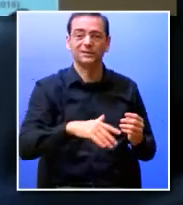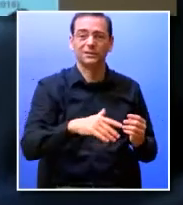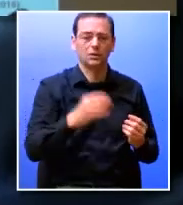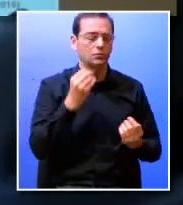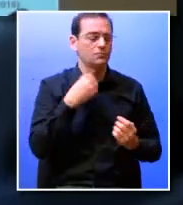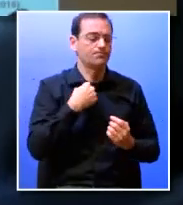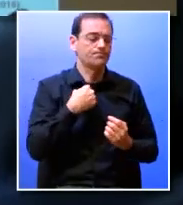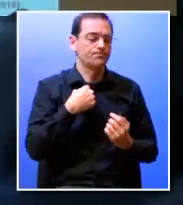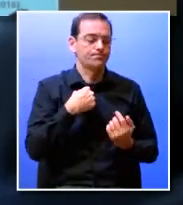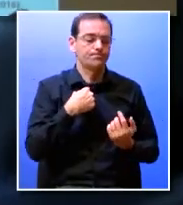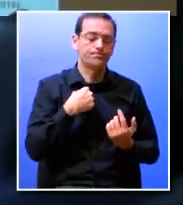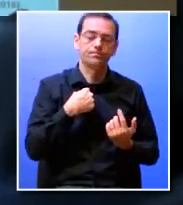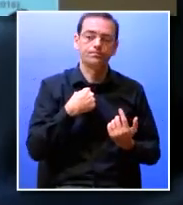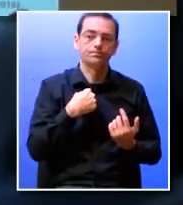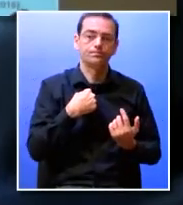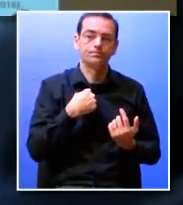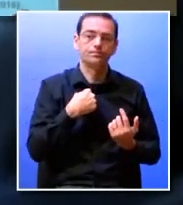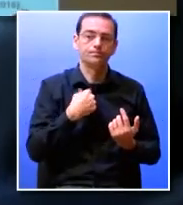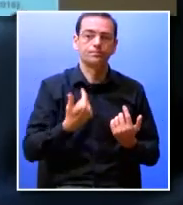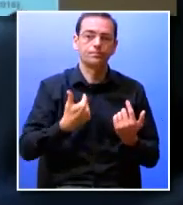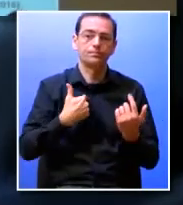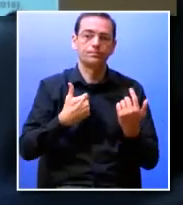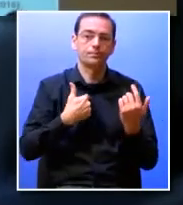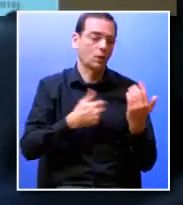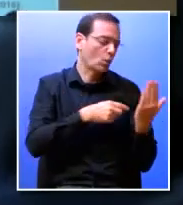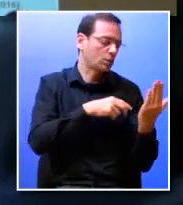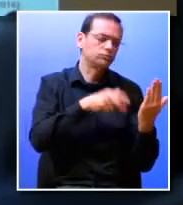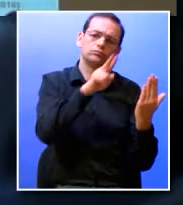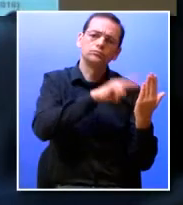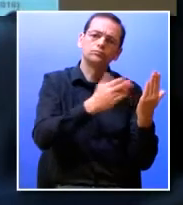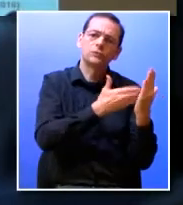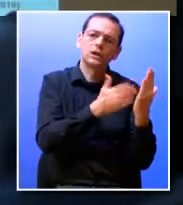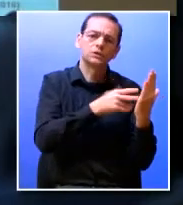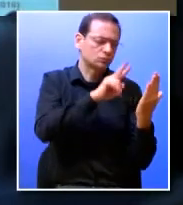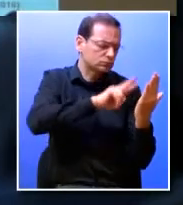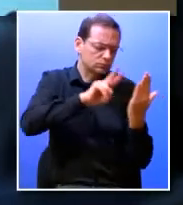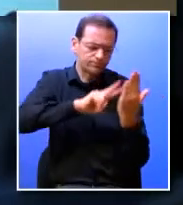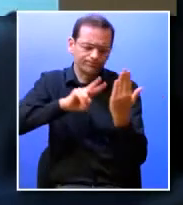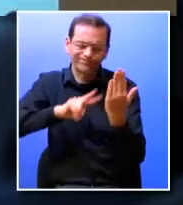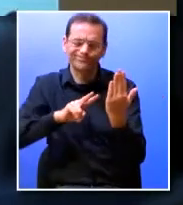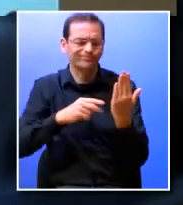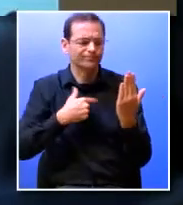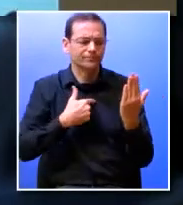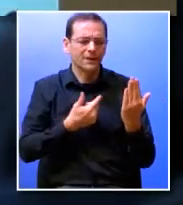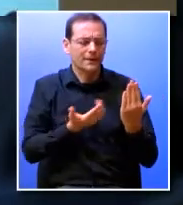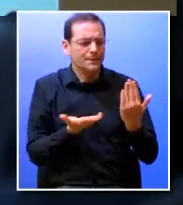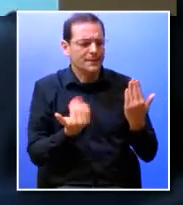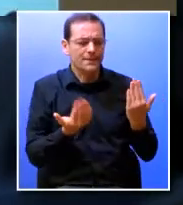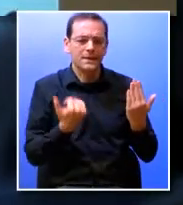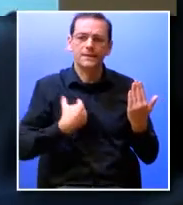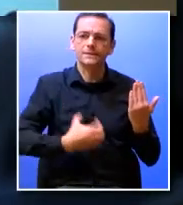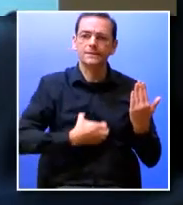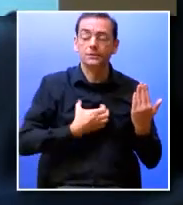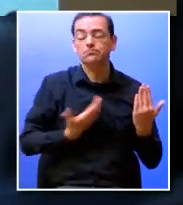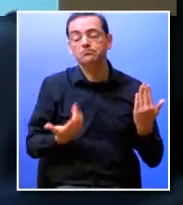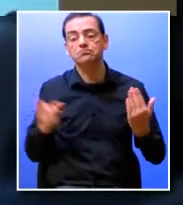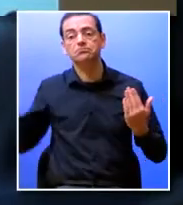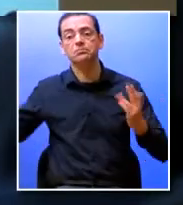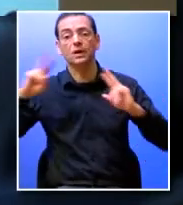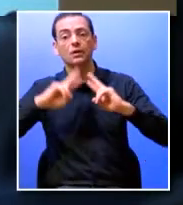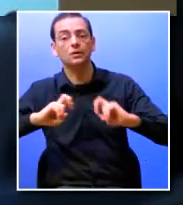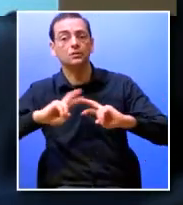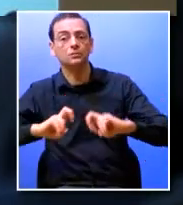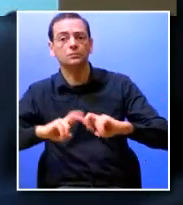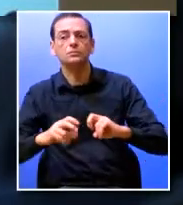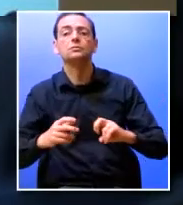apenas com o que consegui recolher ao nível da revisão da literatura como tal como investigadora em todas